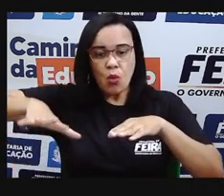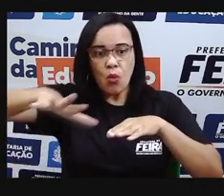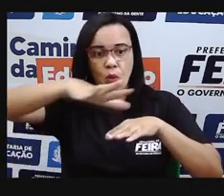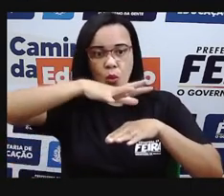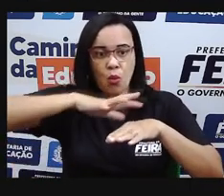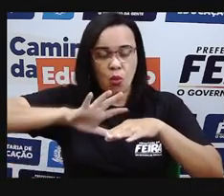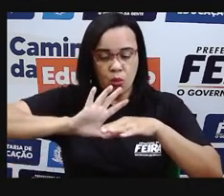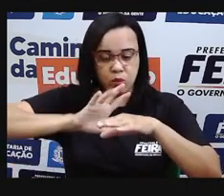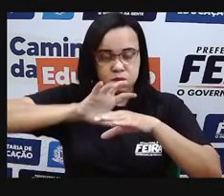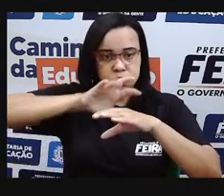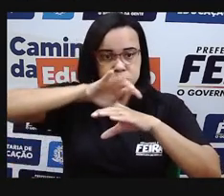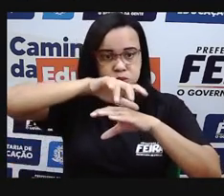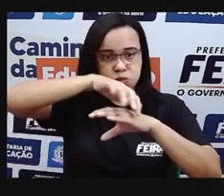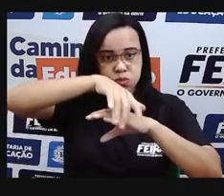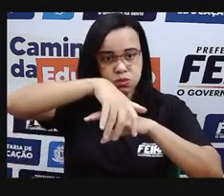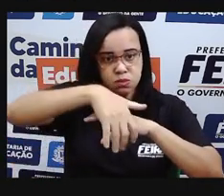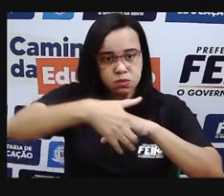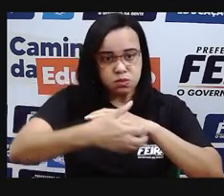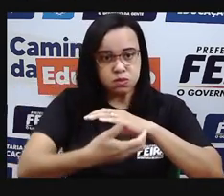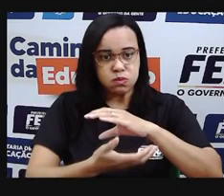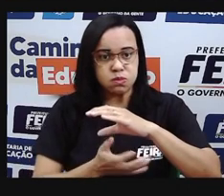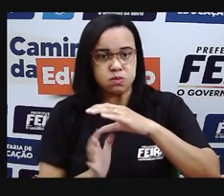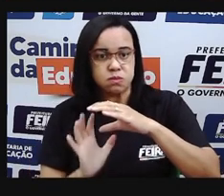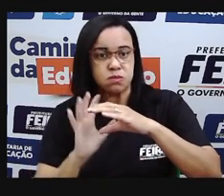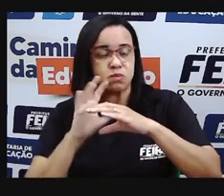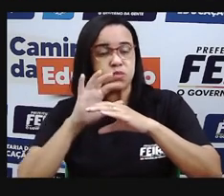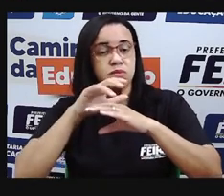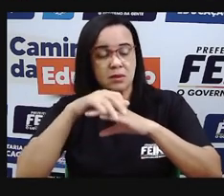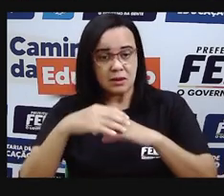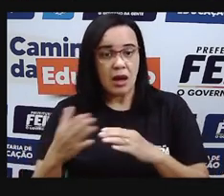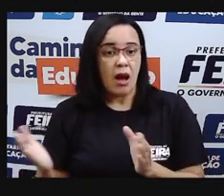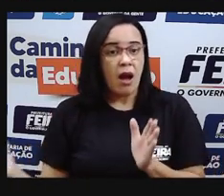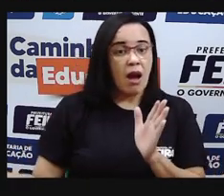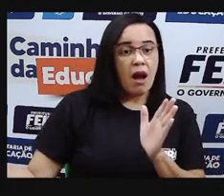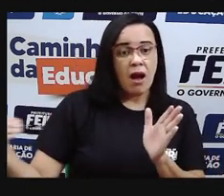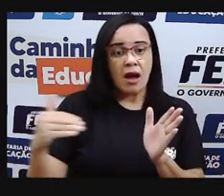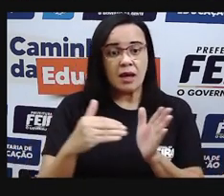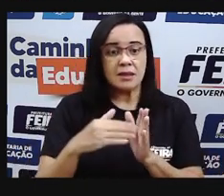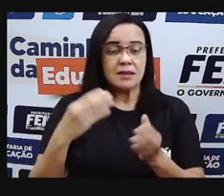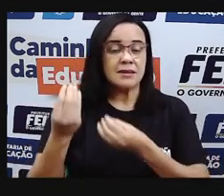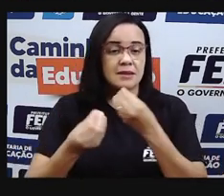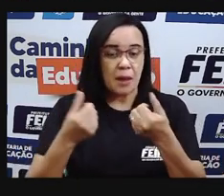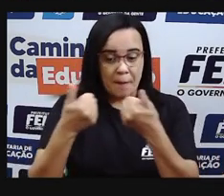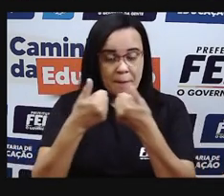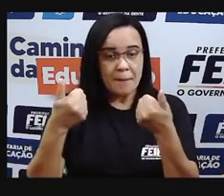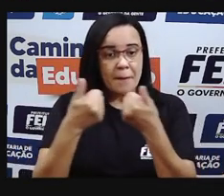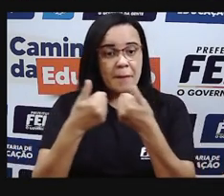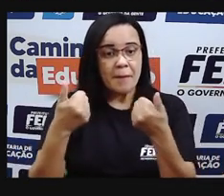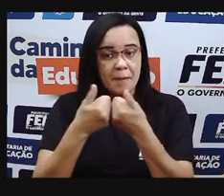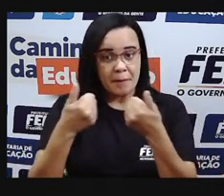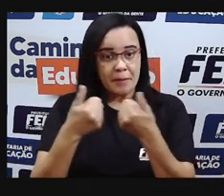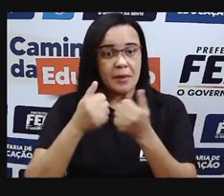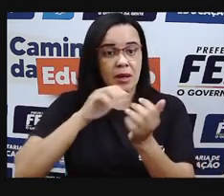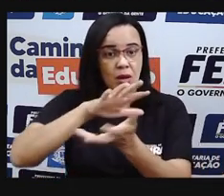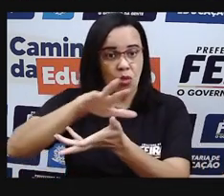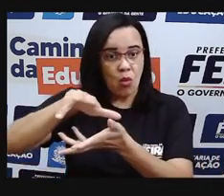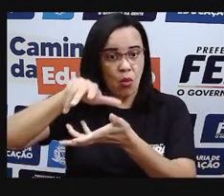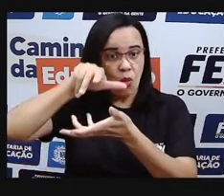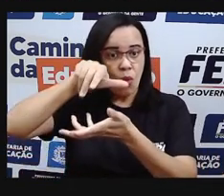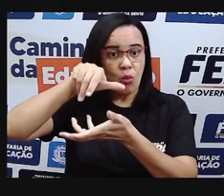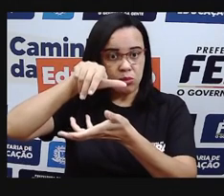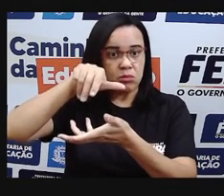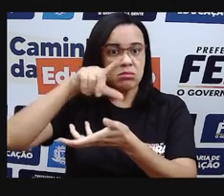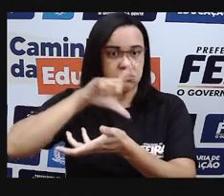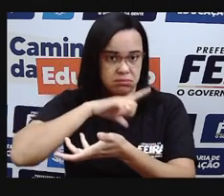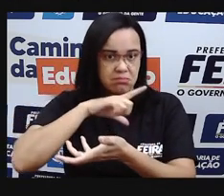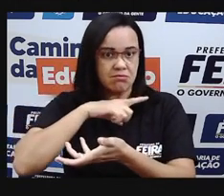é onde nós estamos pisando agora, né? Até a camada mais próxima do nosso planeta. O que a gente tem